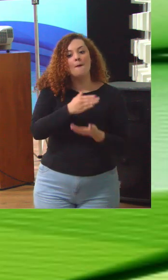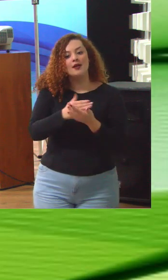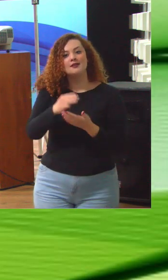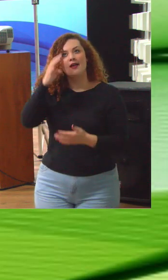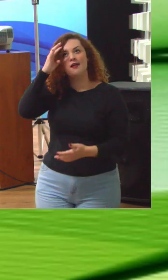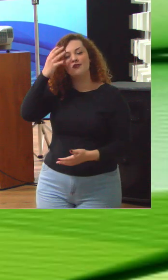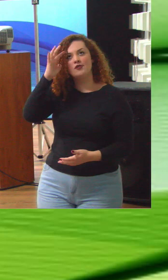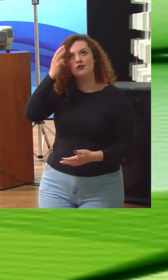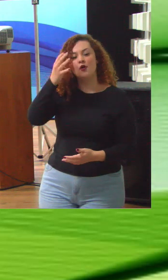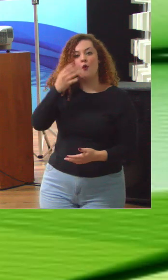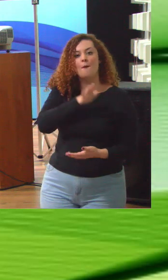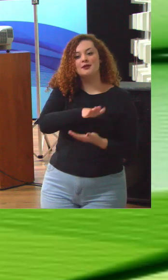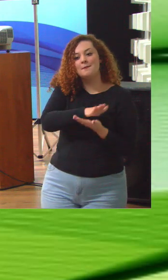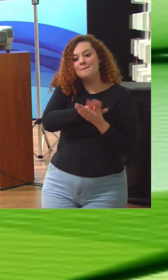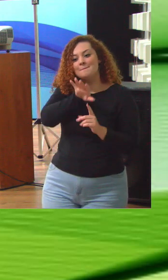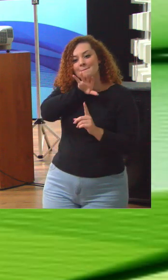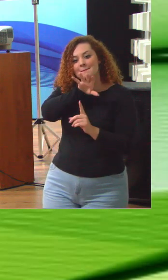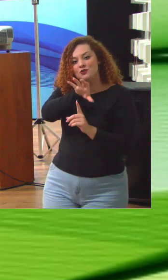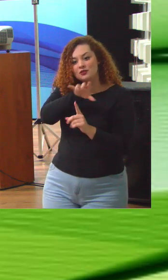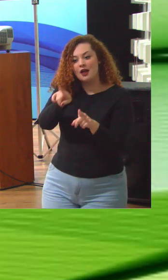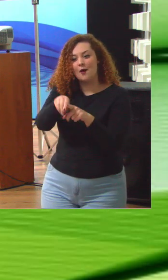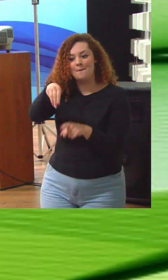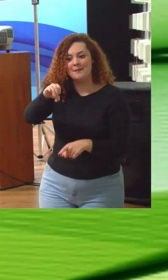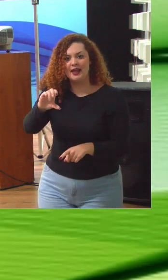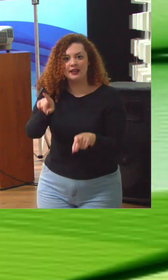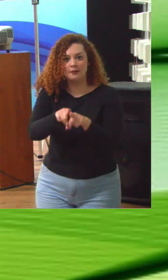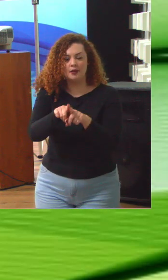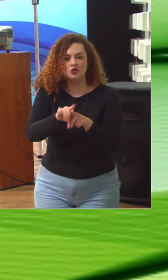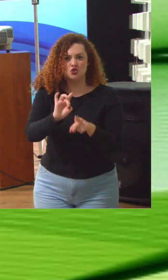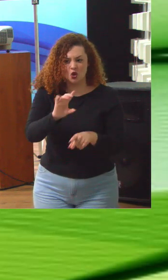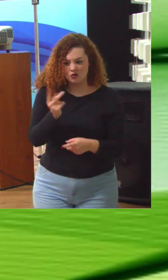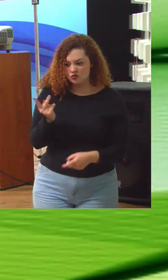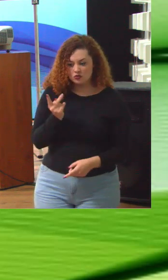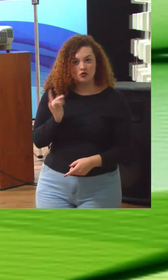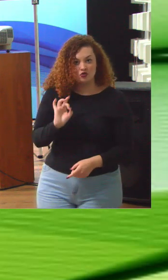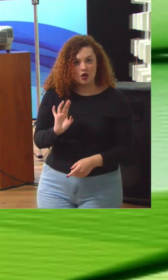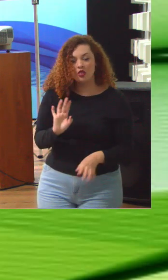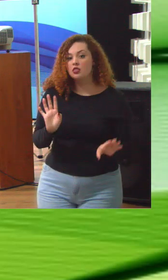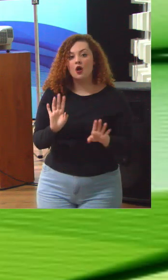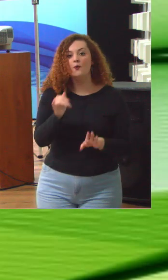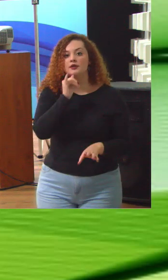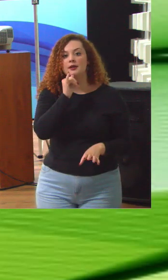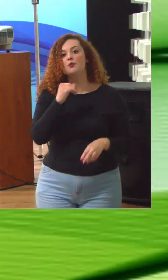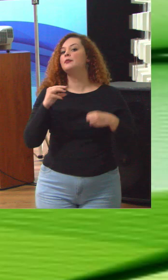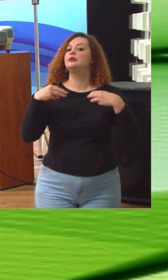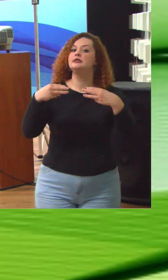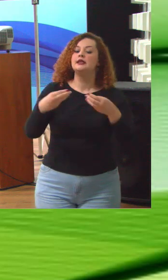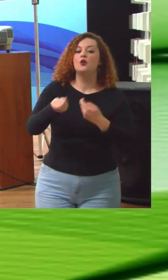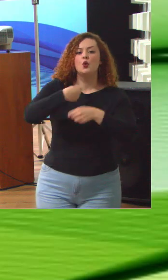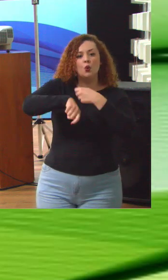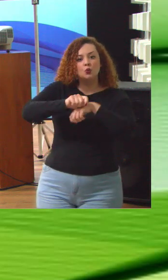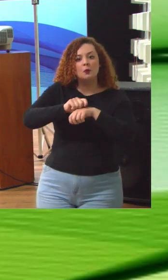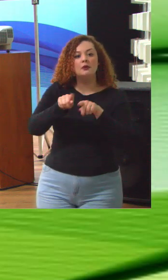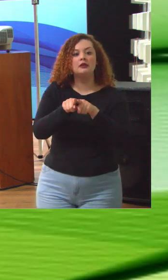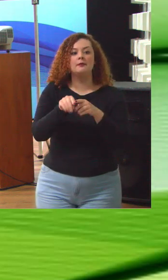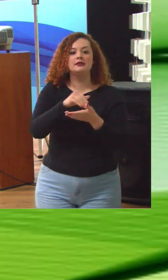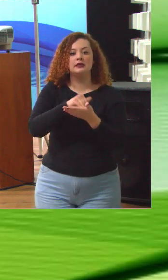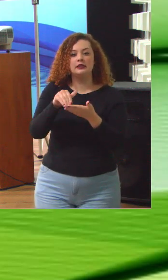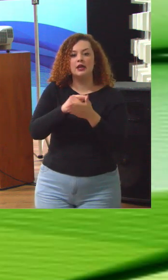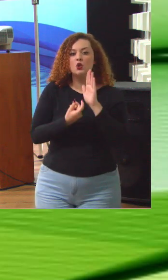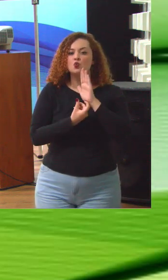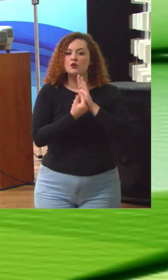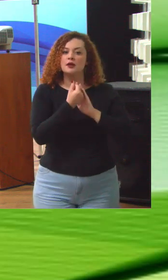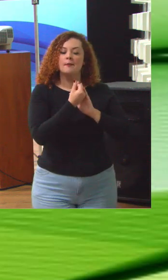o comportamento do MEC mas só esses não quando o ministério da economia via secretaria do orçamento